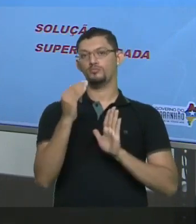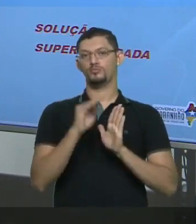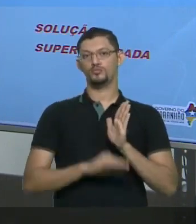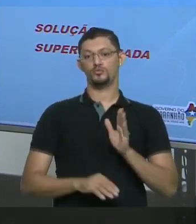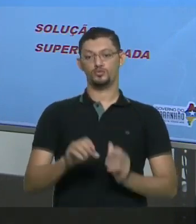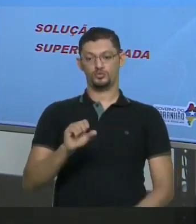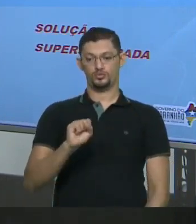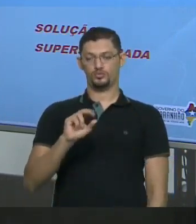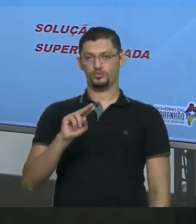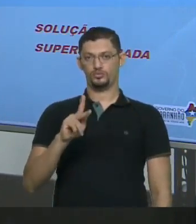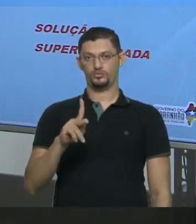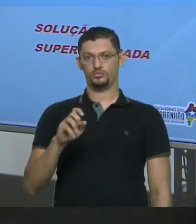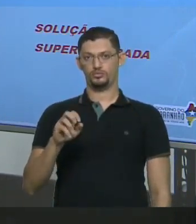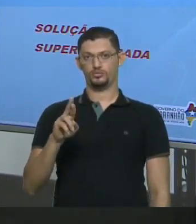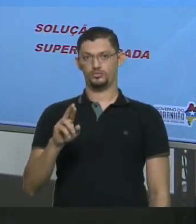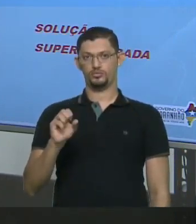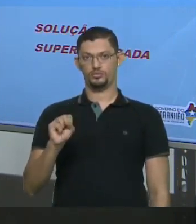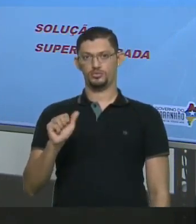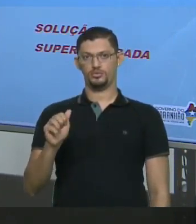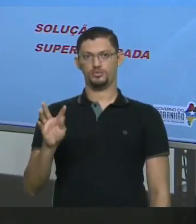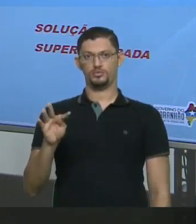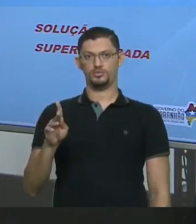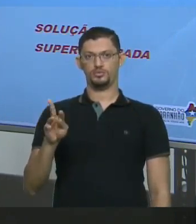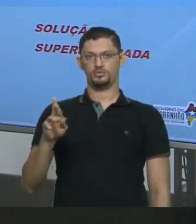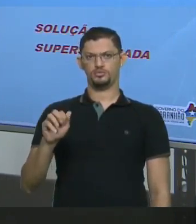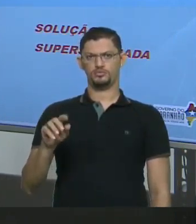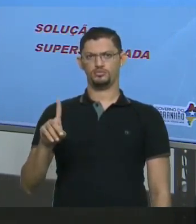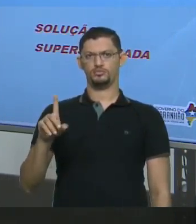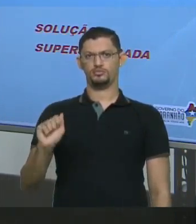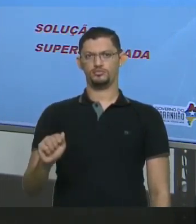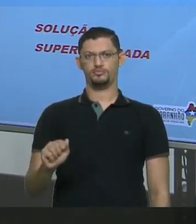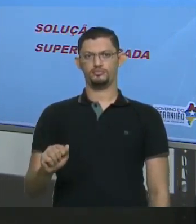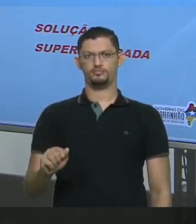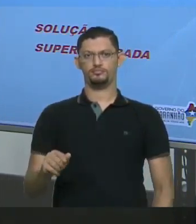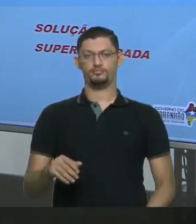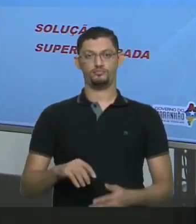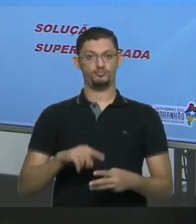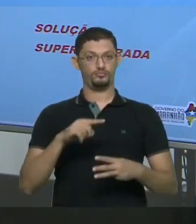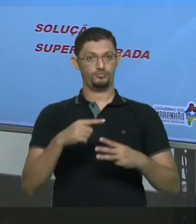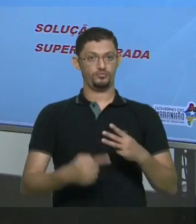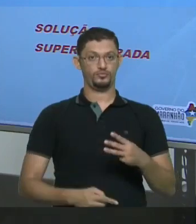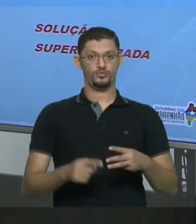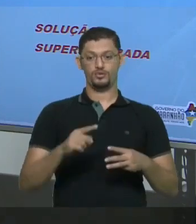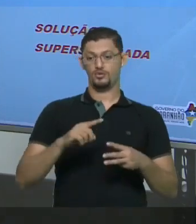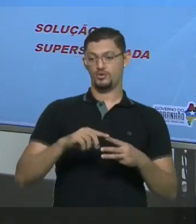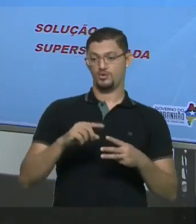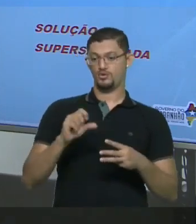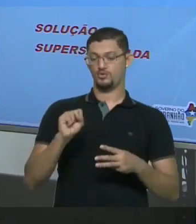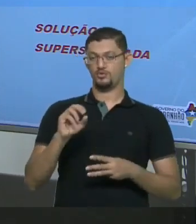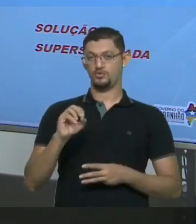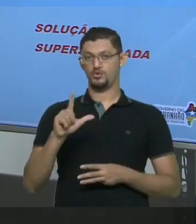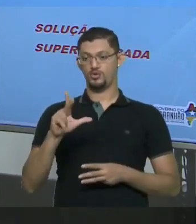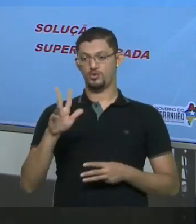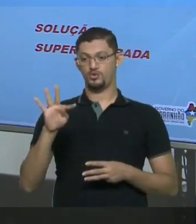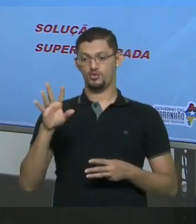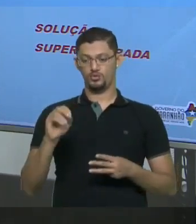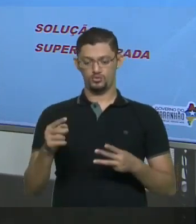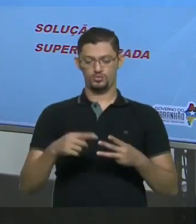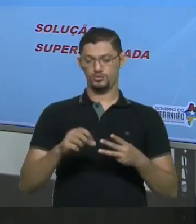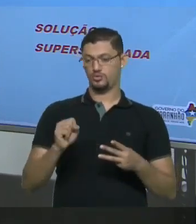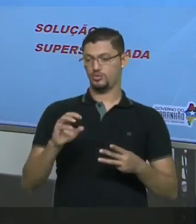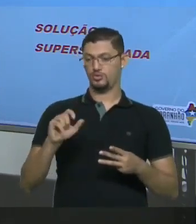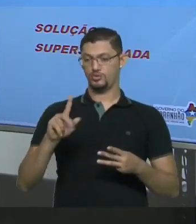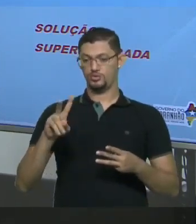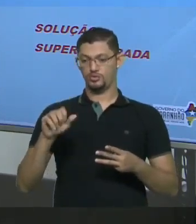Super saturada Beleza? Então em relação A razão Soluta e solvente A solução É insaturada